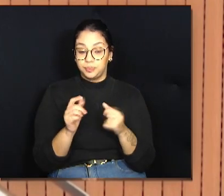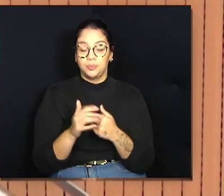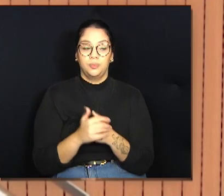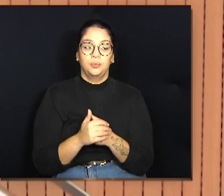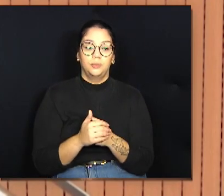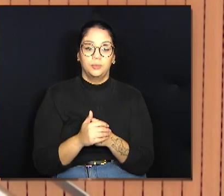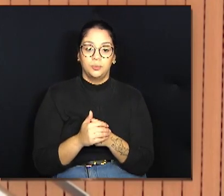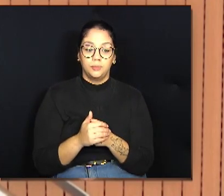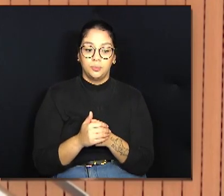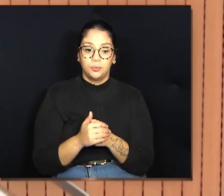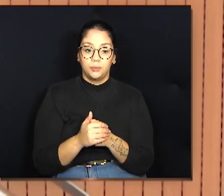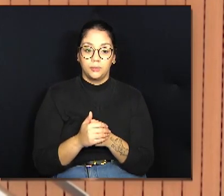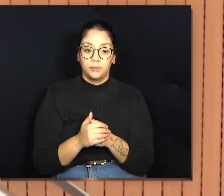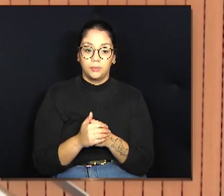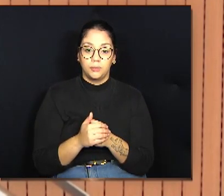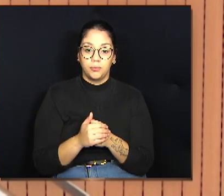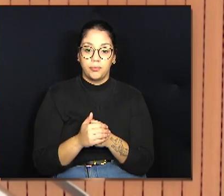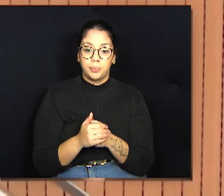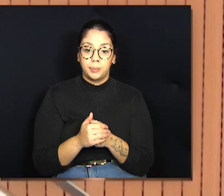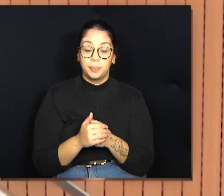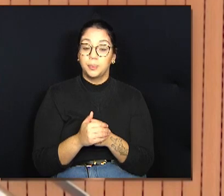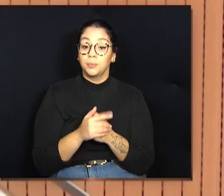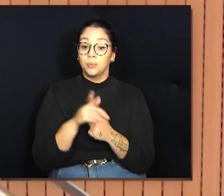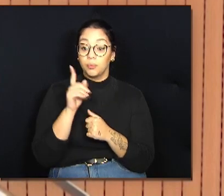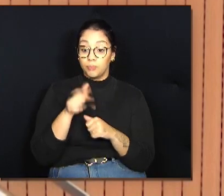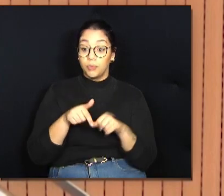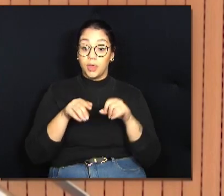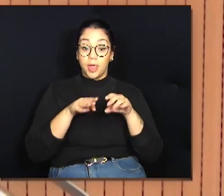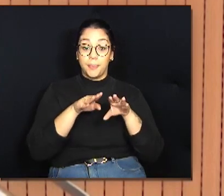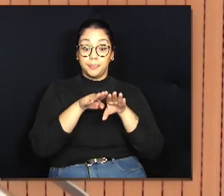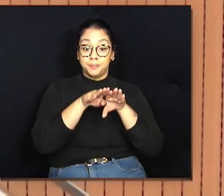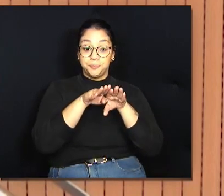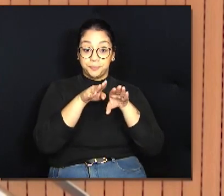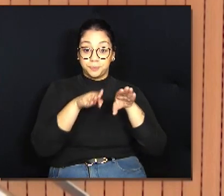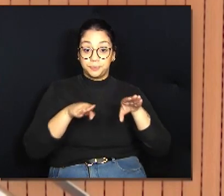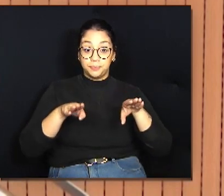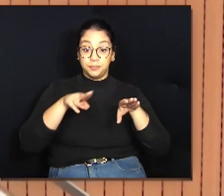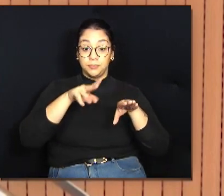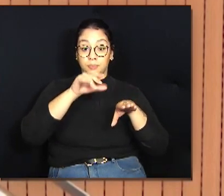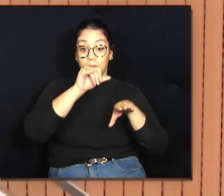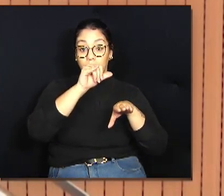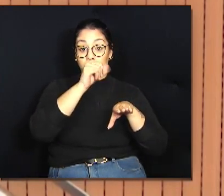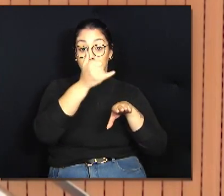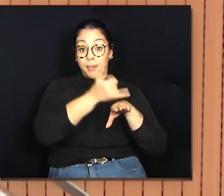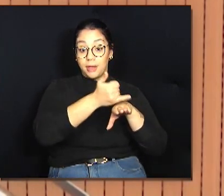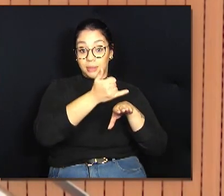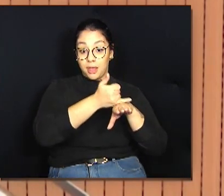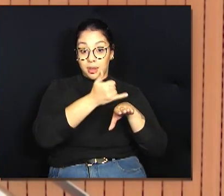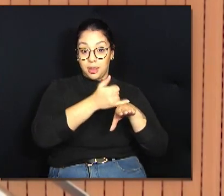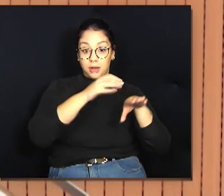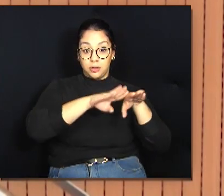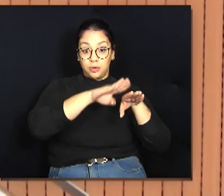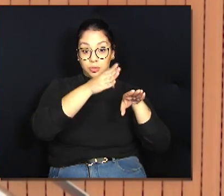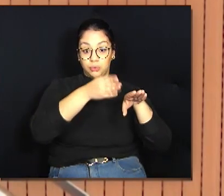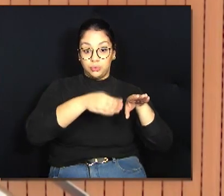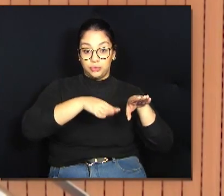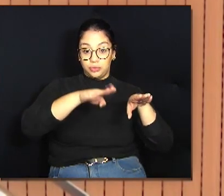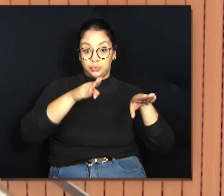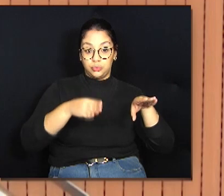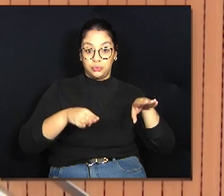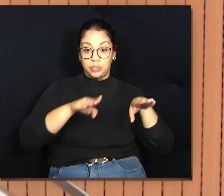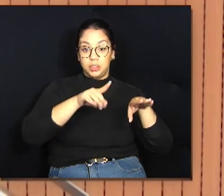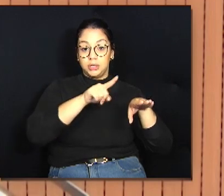cobertura metálica ondulada de zinco. Aqui tem uma pontuação de 35.